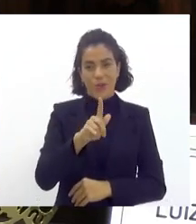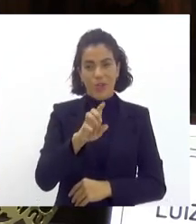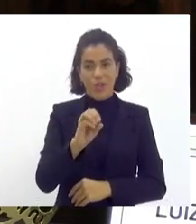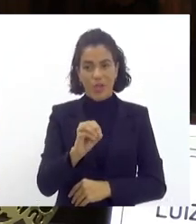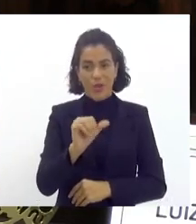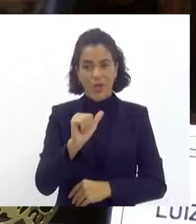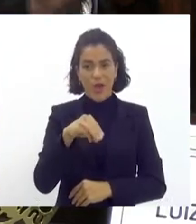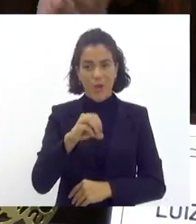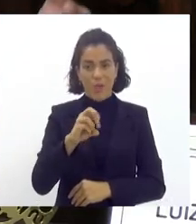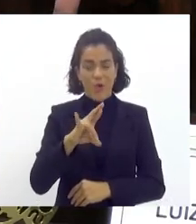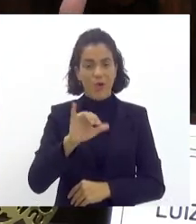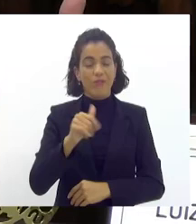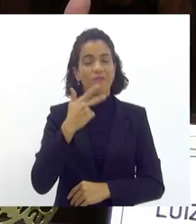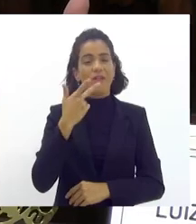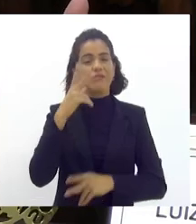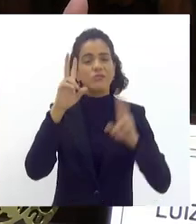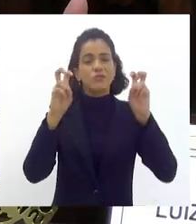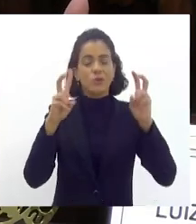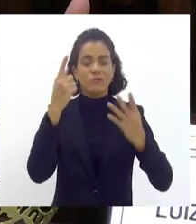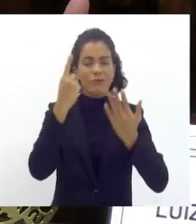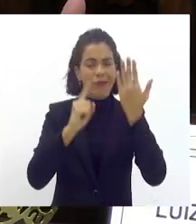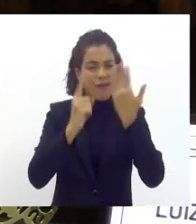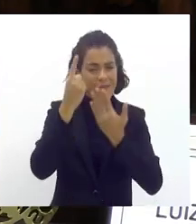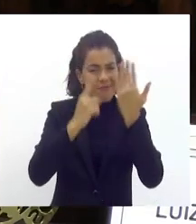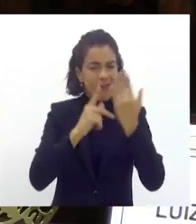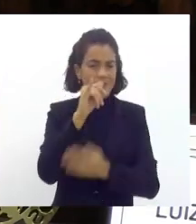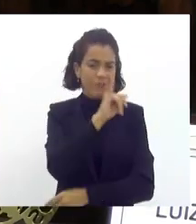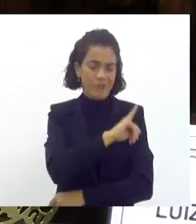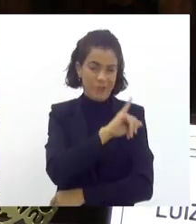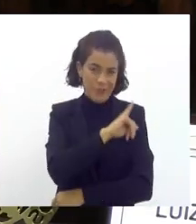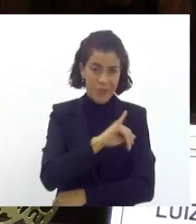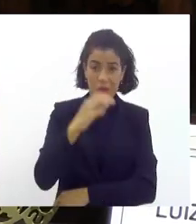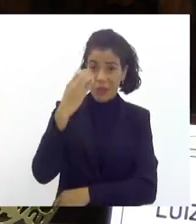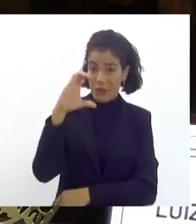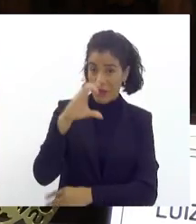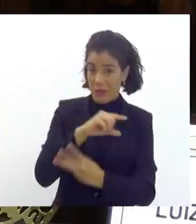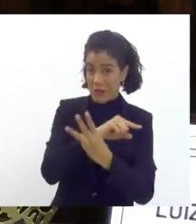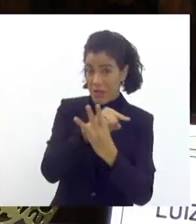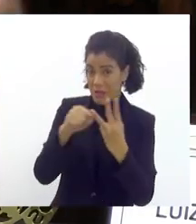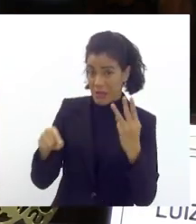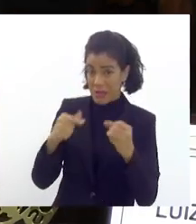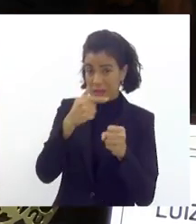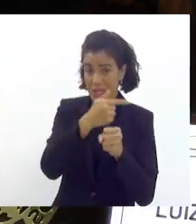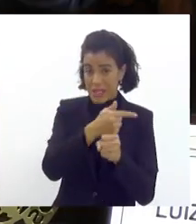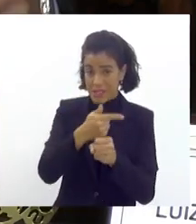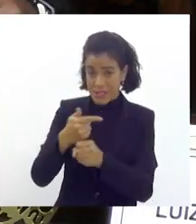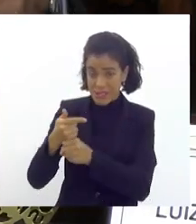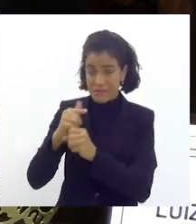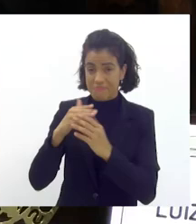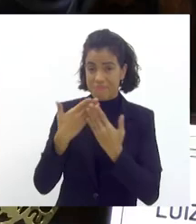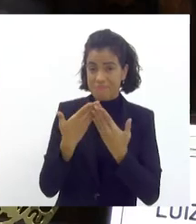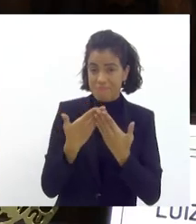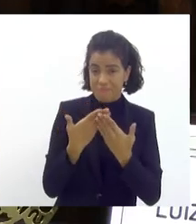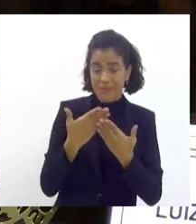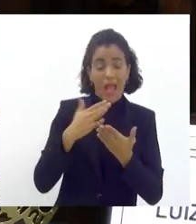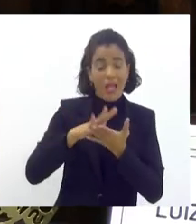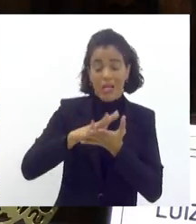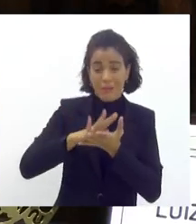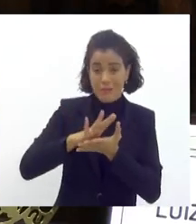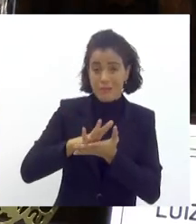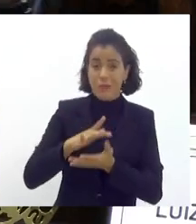carnaval que é um carnaval do estado de Rio de Janeiro que Niterói tem três agremiações São Gonçalo tem lá